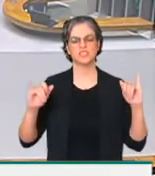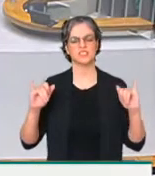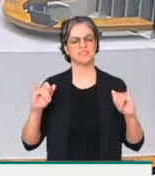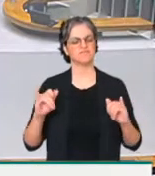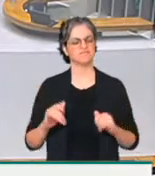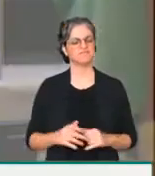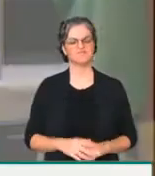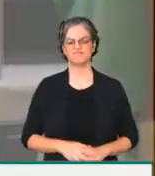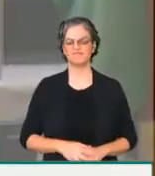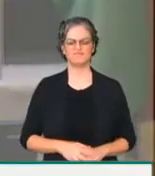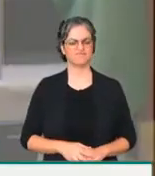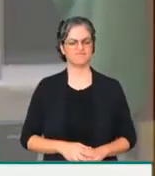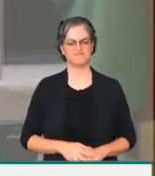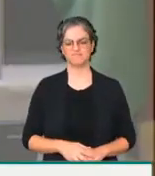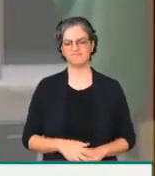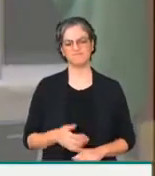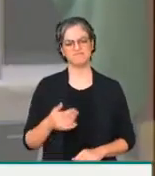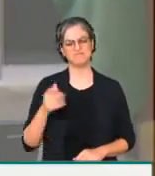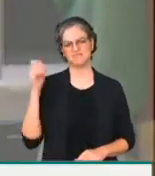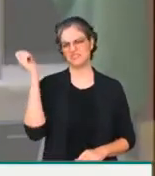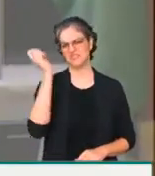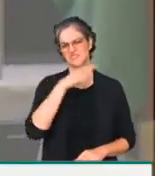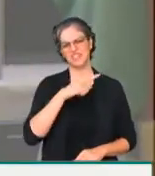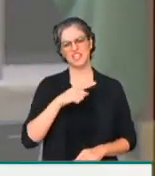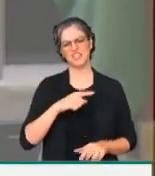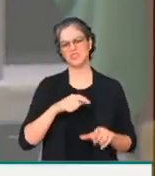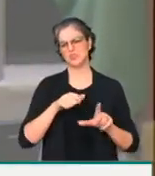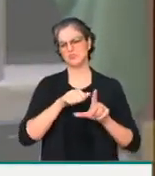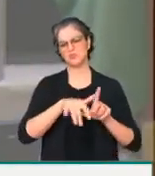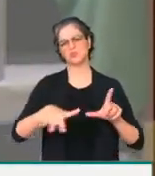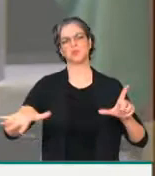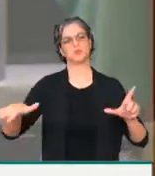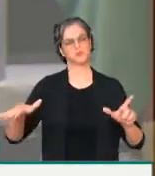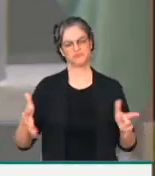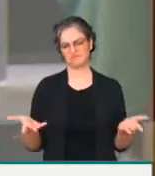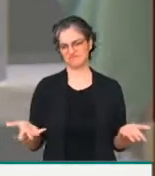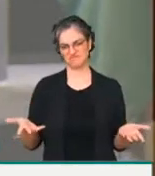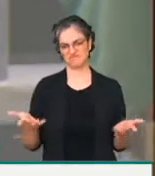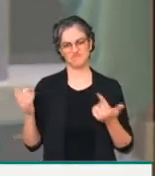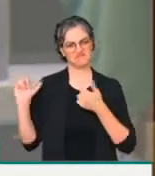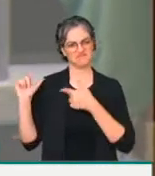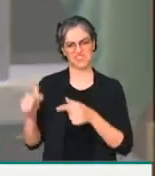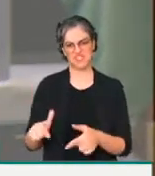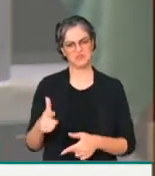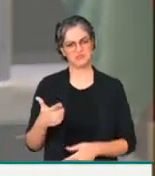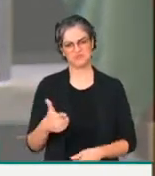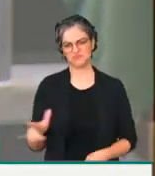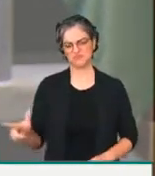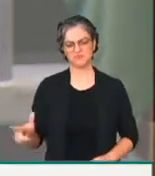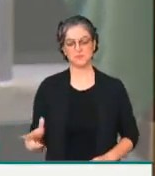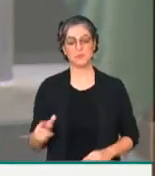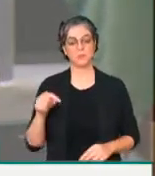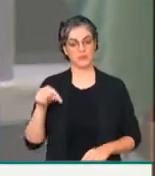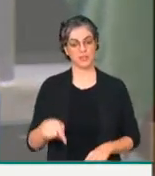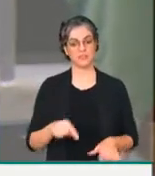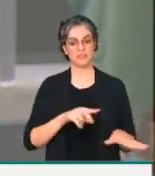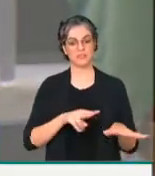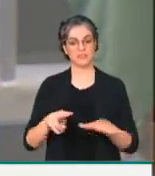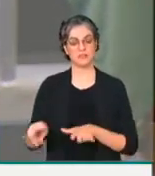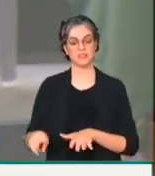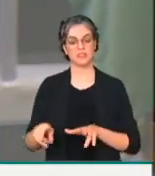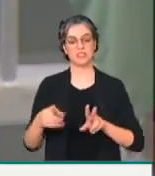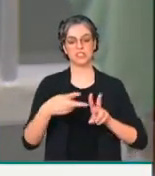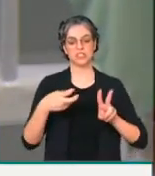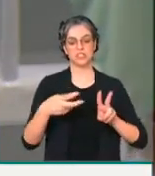serão divulgadas nas mídias tradicionais. Essa semana, um indígena tembé